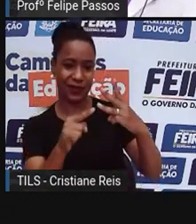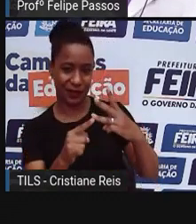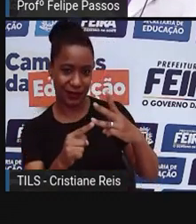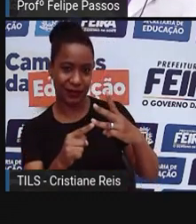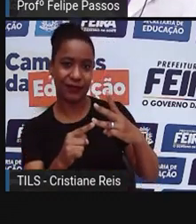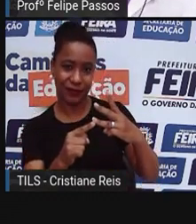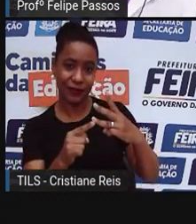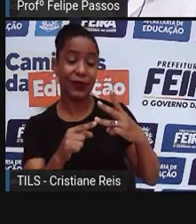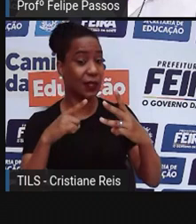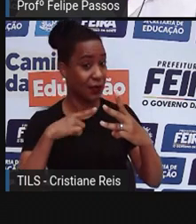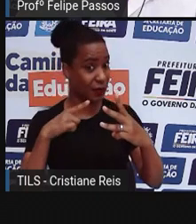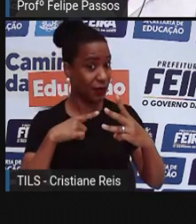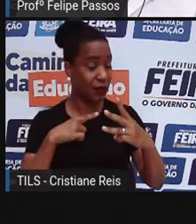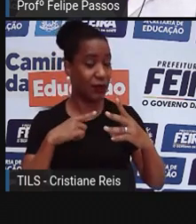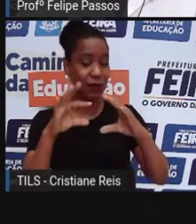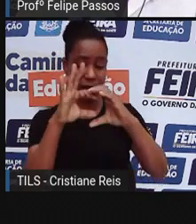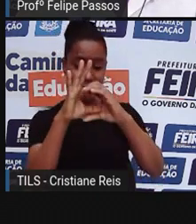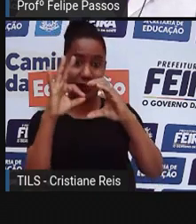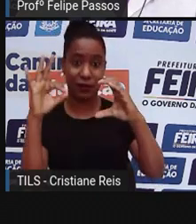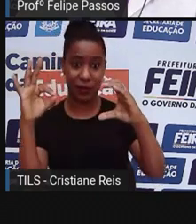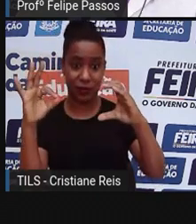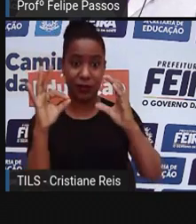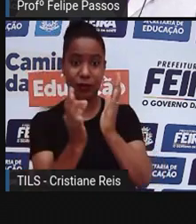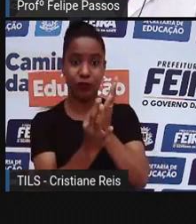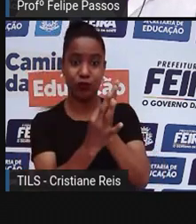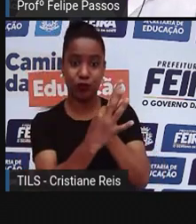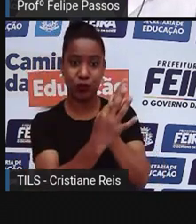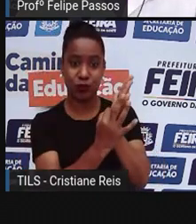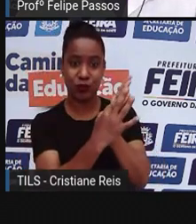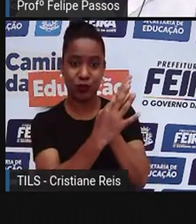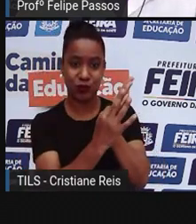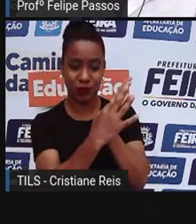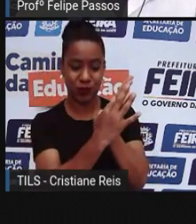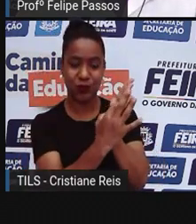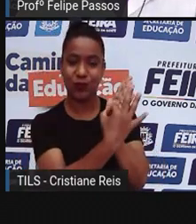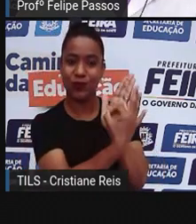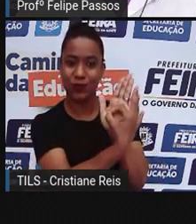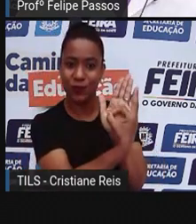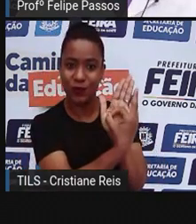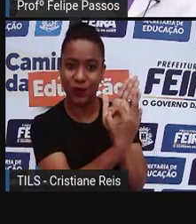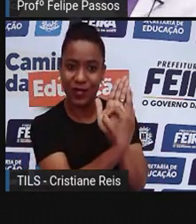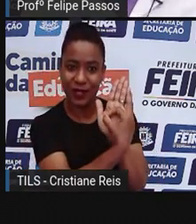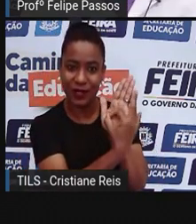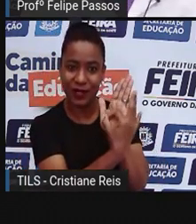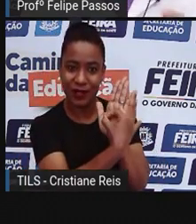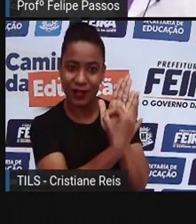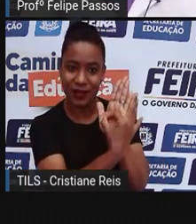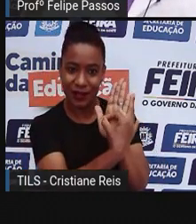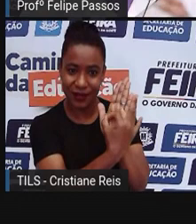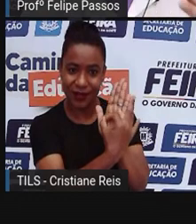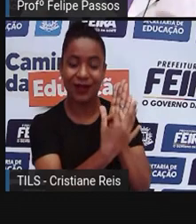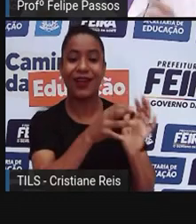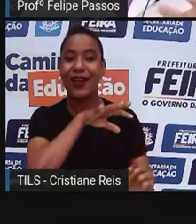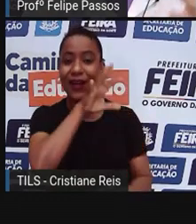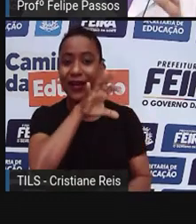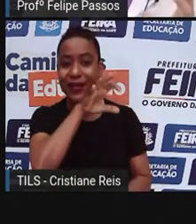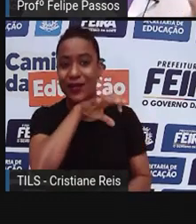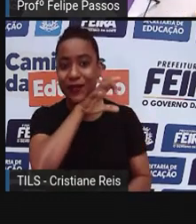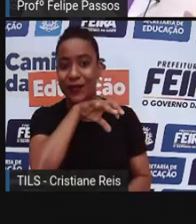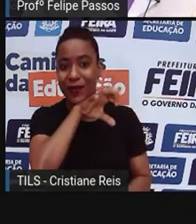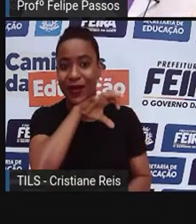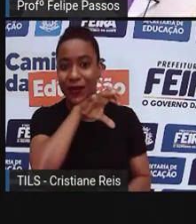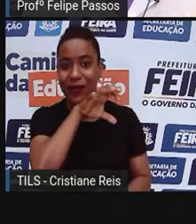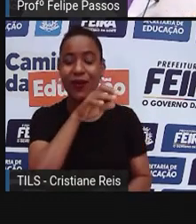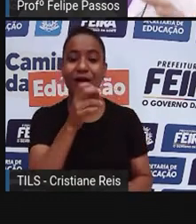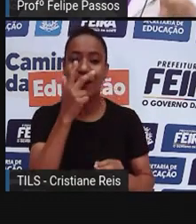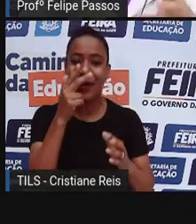animal, essa célula que é mais redondinha, a membrana plasmática dela é bem molinha, né? Alguns desenhos ficam parecendo